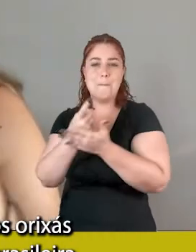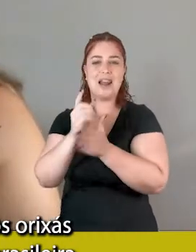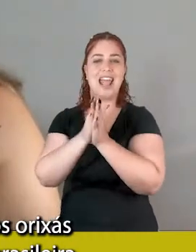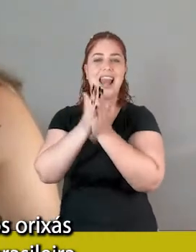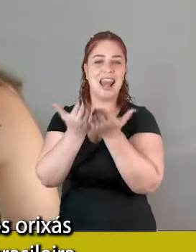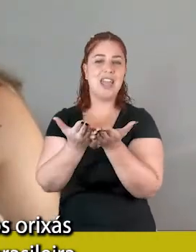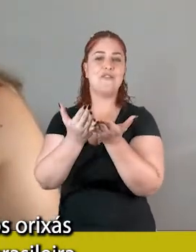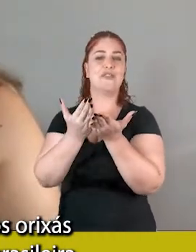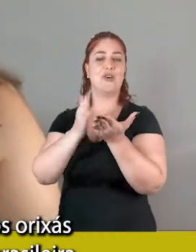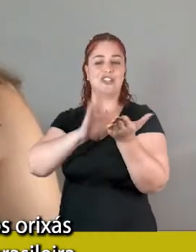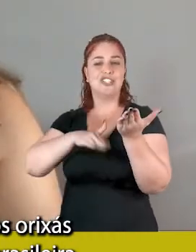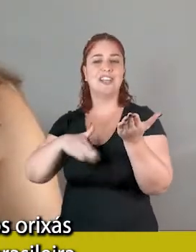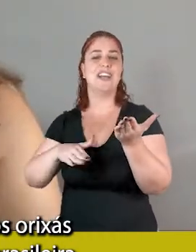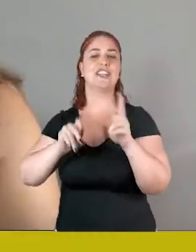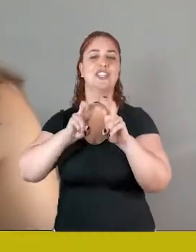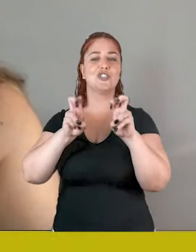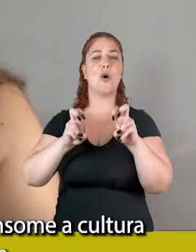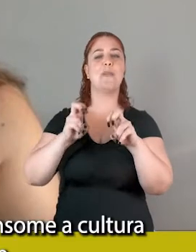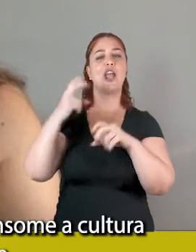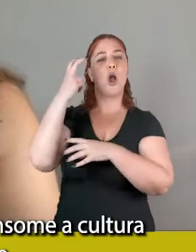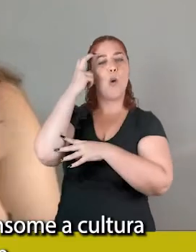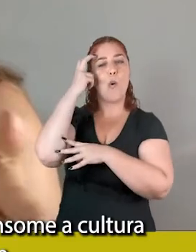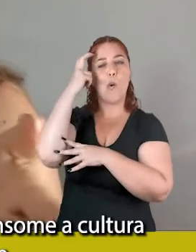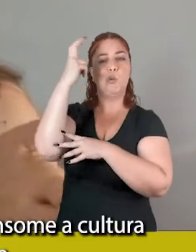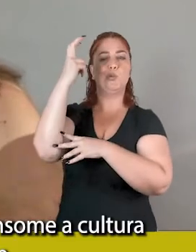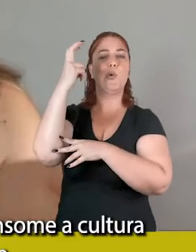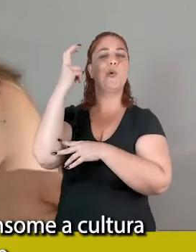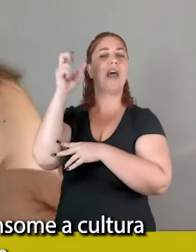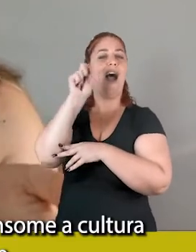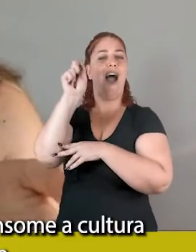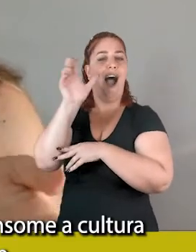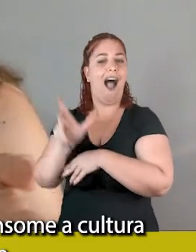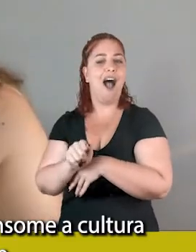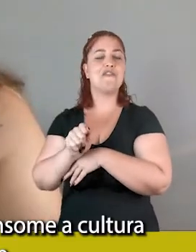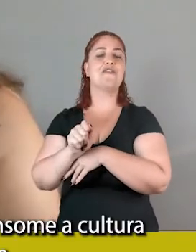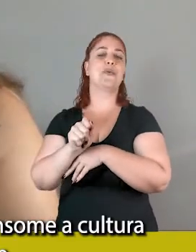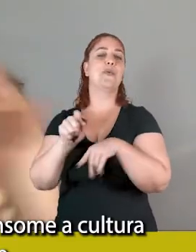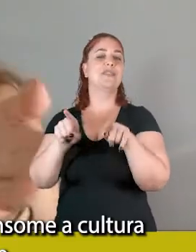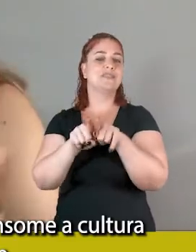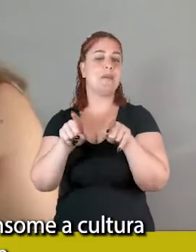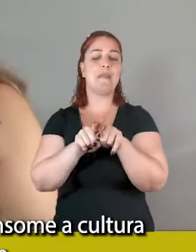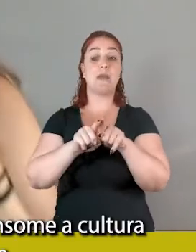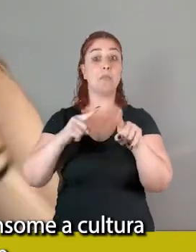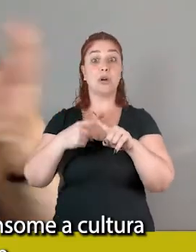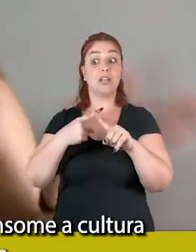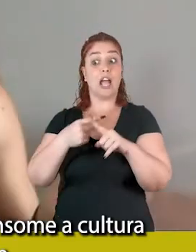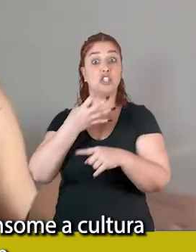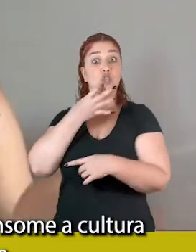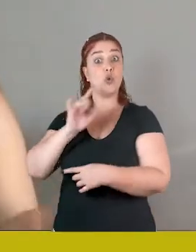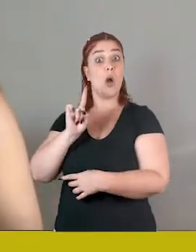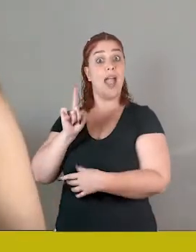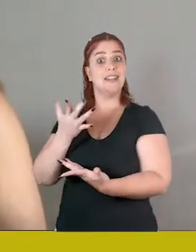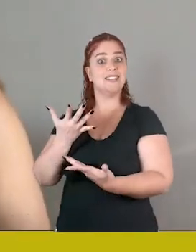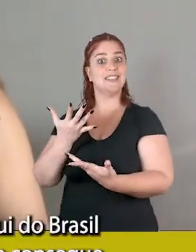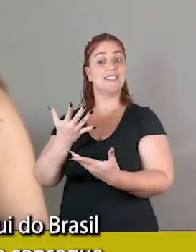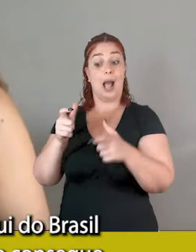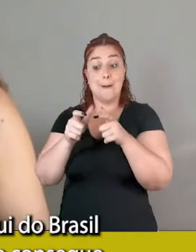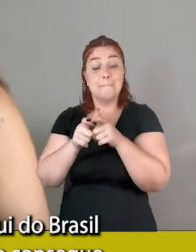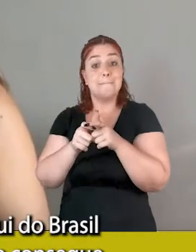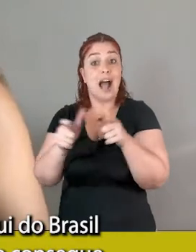orixás e a cultura afro-brasileira, que é isso, a gente não consome a cultura da maior parte da